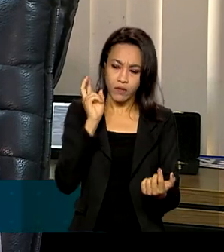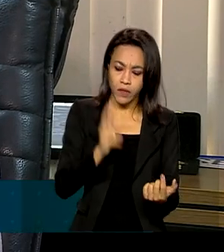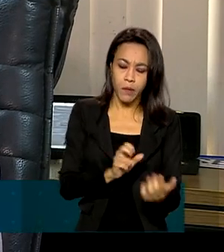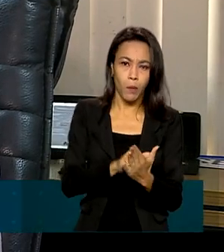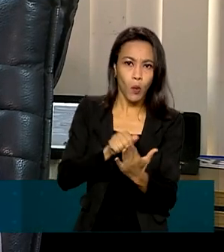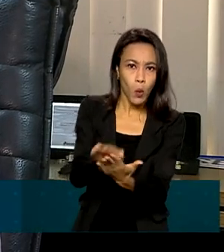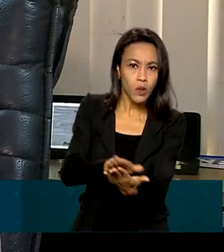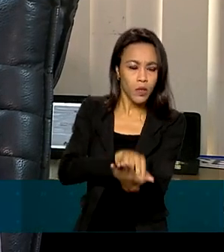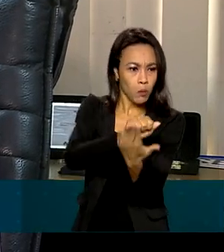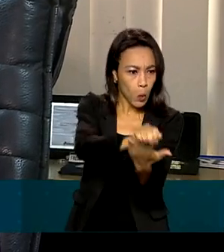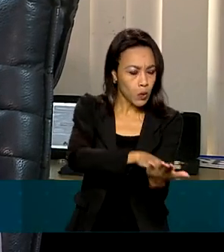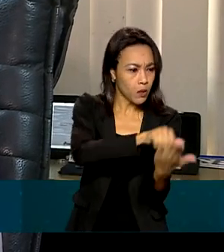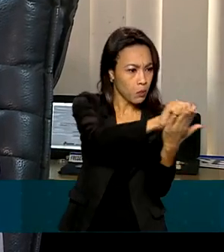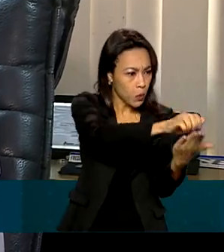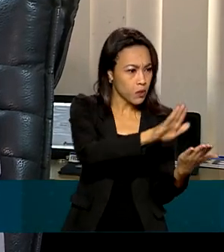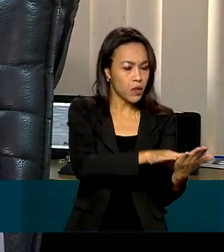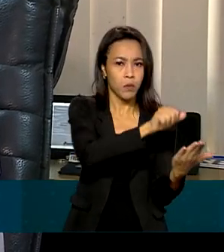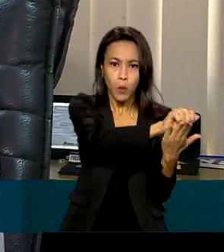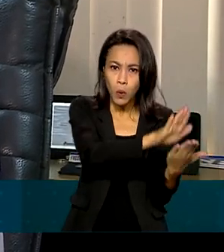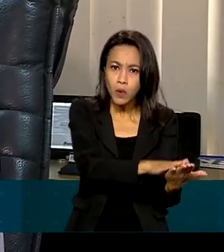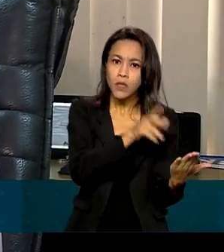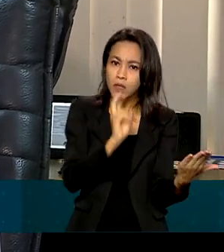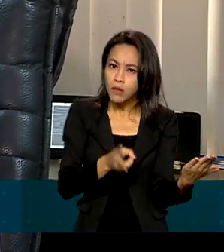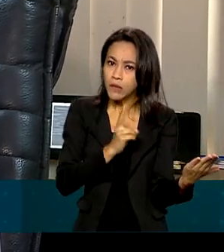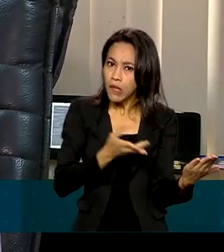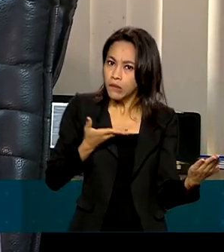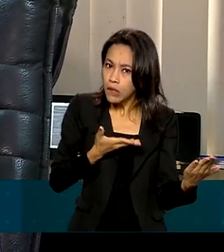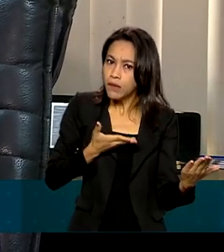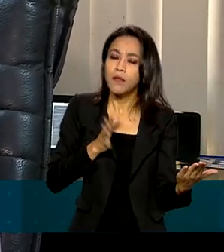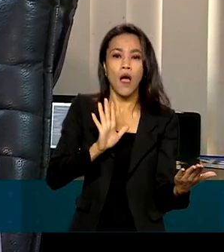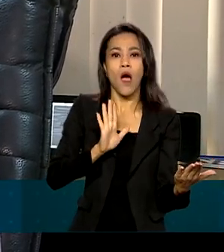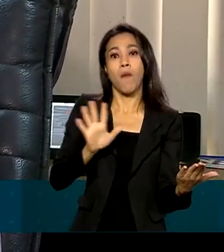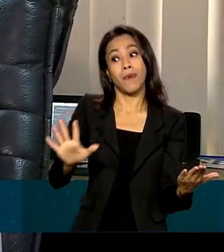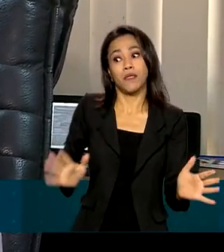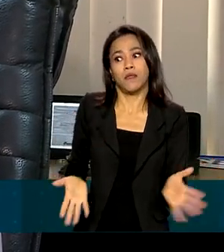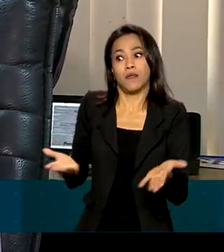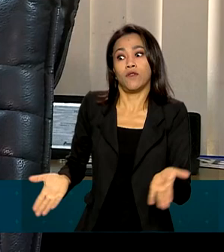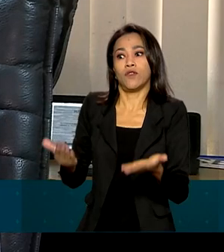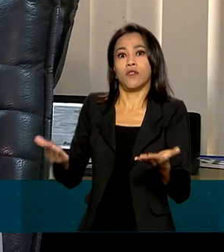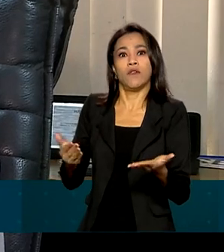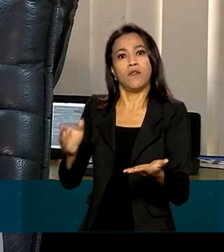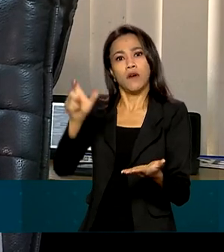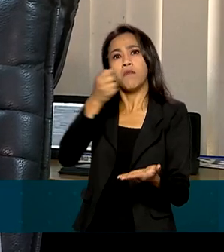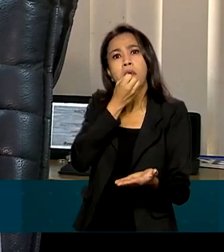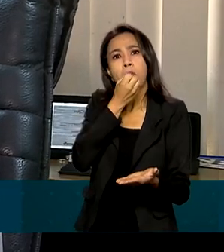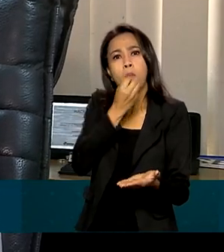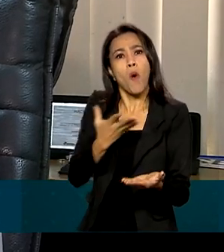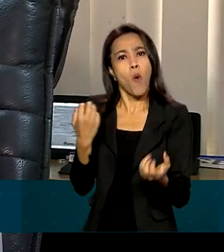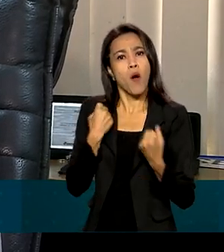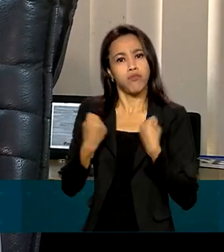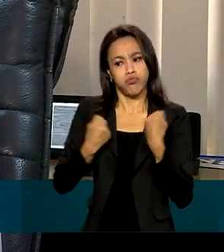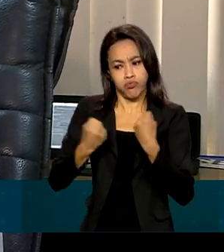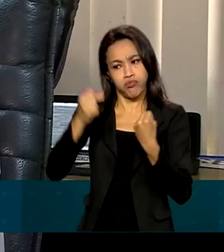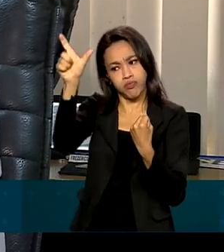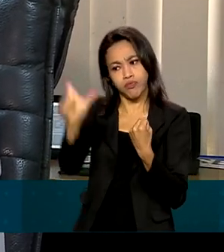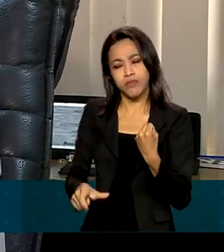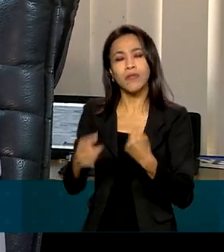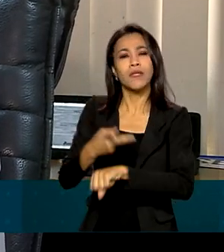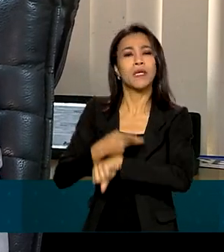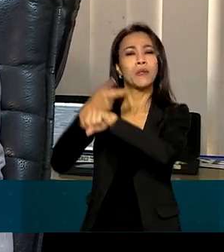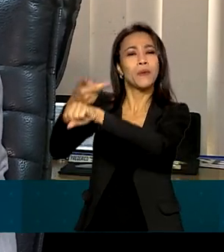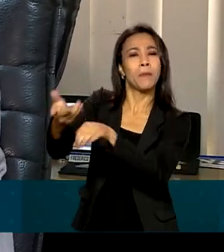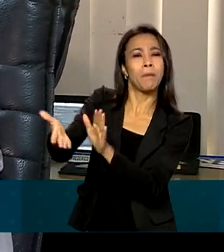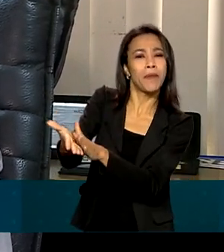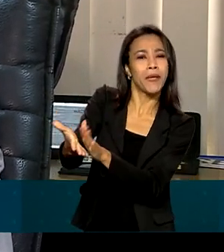penalidades, multas àquele condutor infrator, ele incentiva o bom condutor, né? Premiando, concedendo algum tipo de benefício